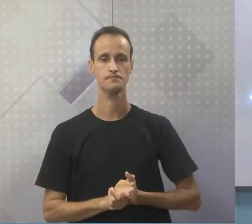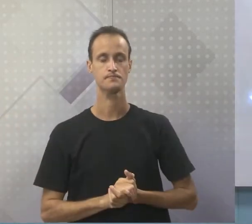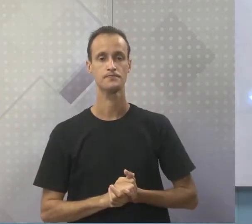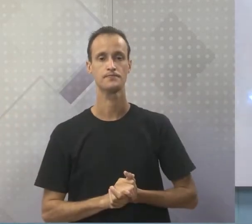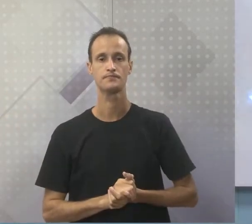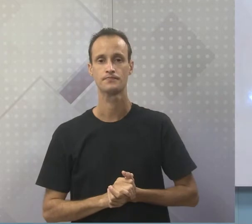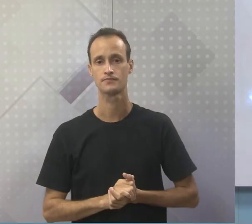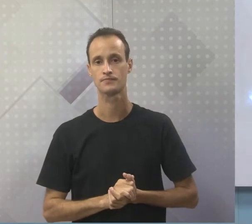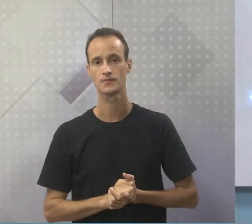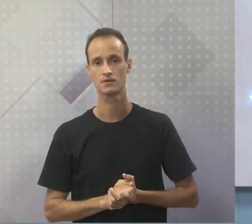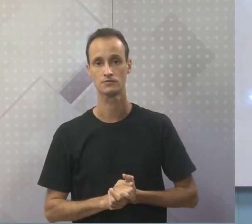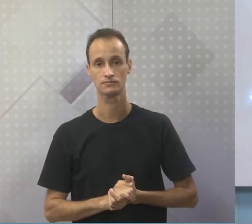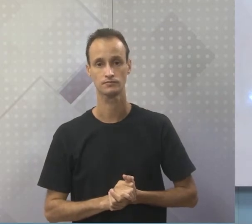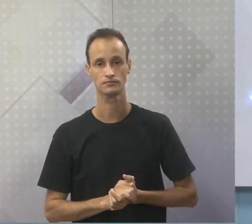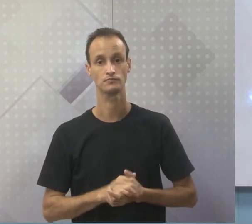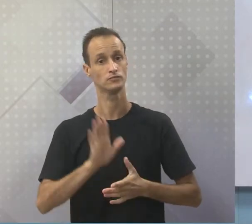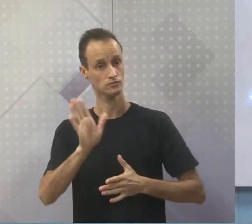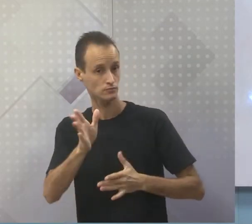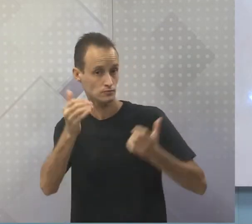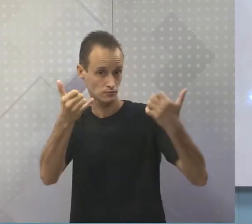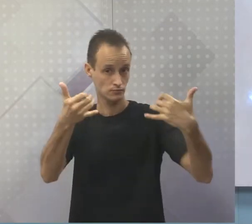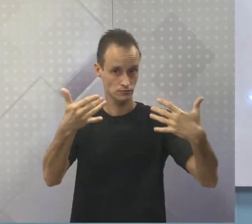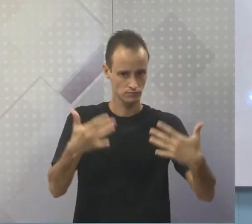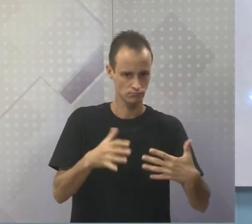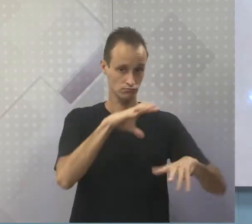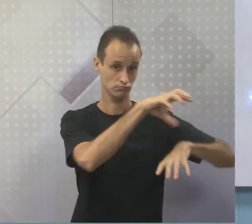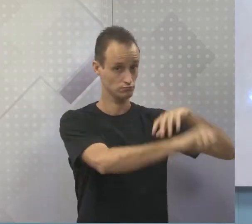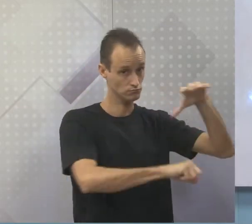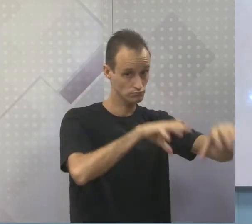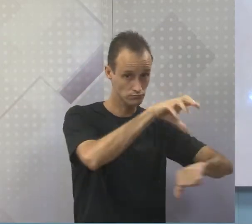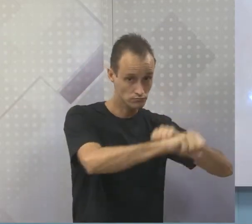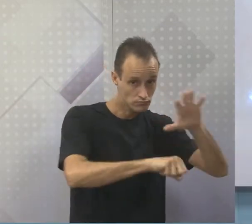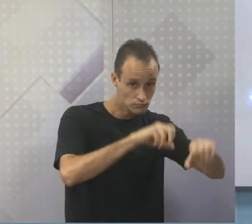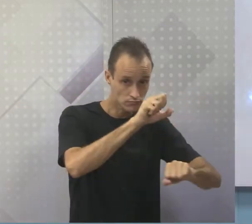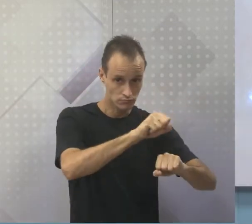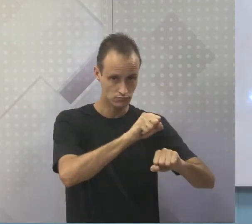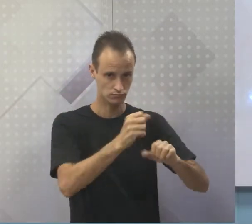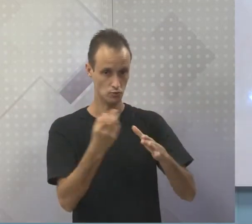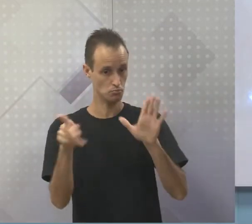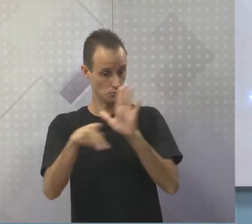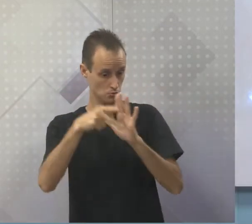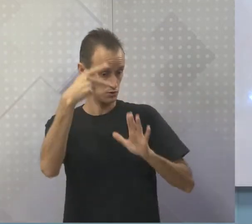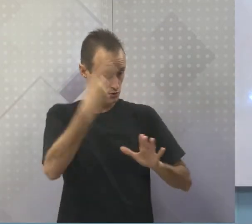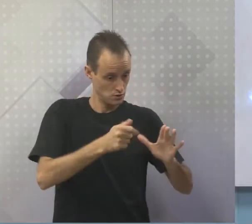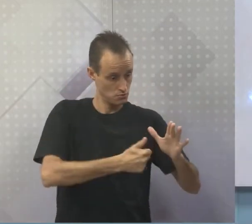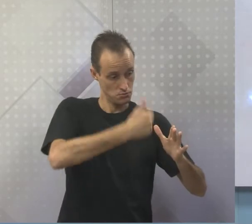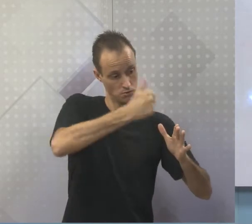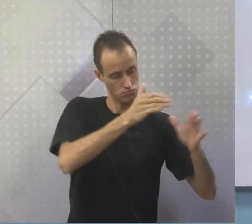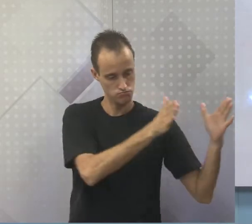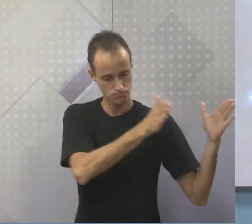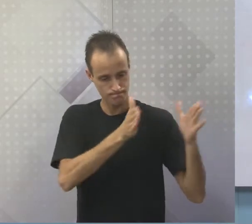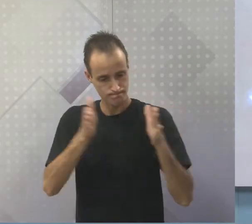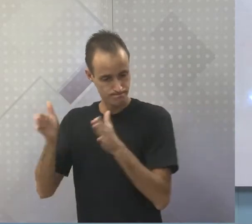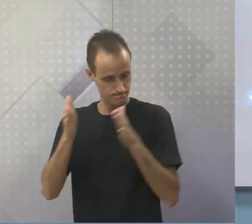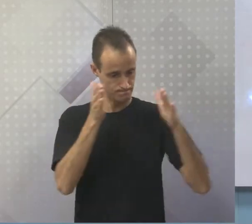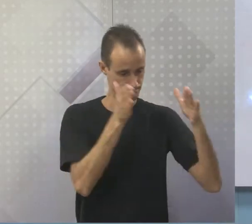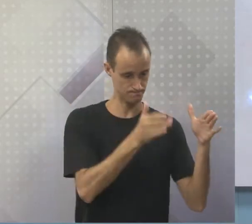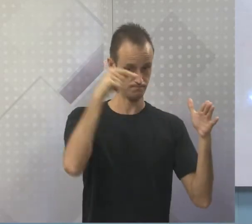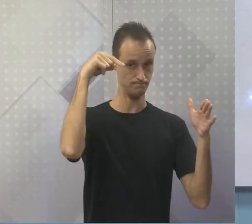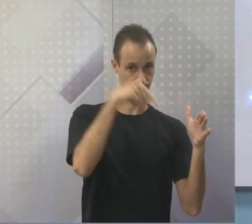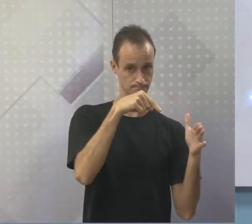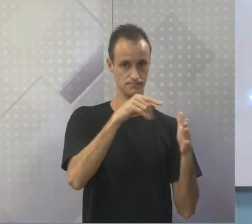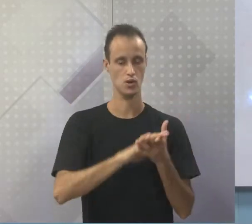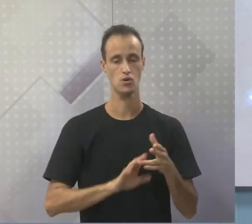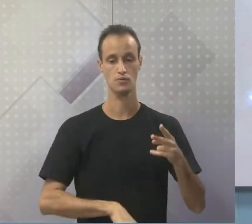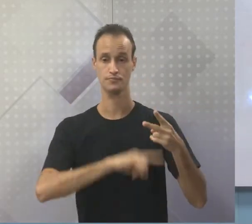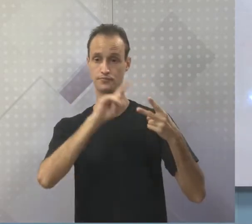Bem, essa parte que a gente falou até agora foi o extrativismo. É uma atividade do setor primário. A outra atividade, que a gente junta